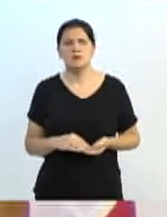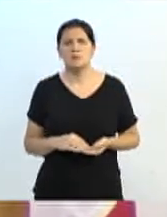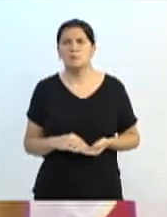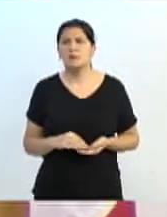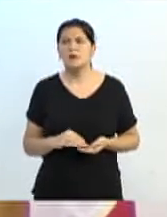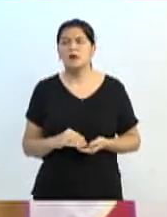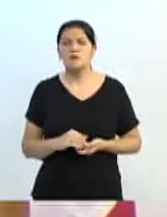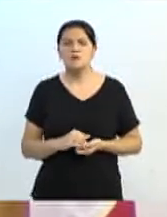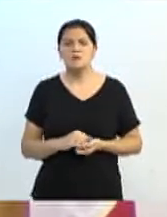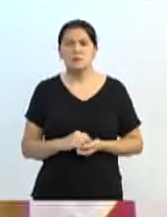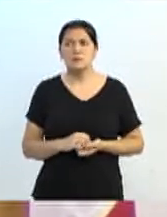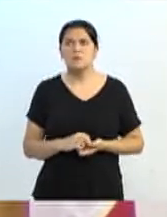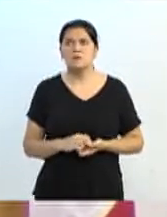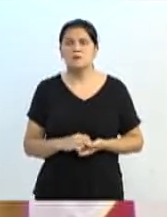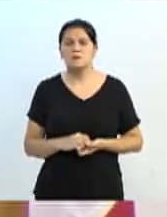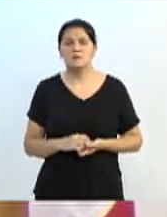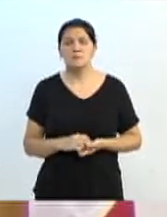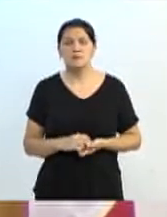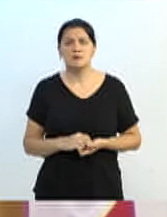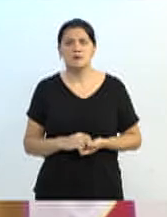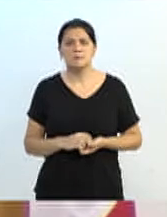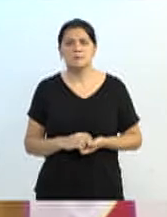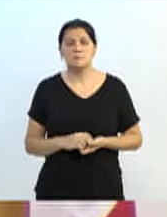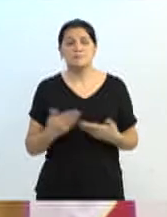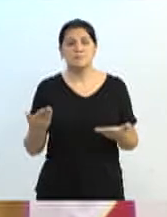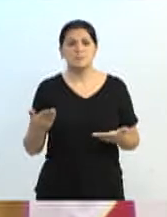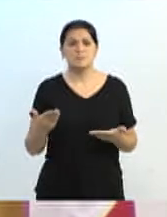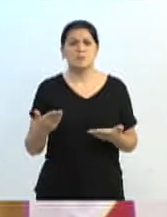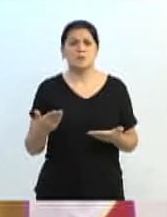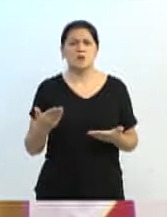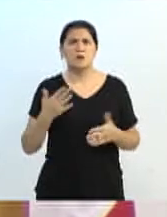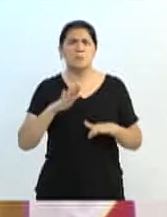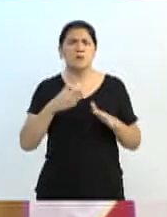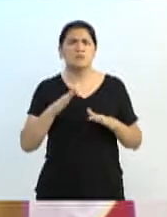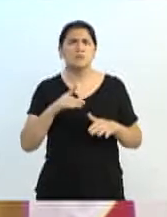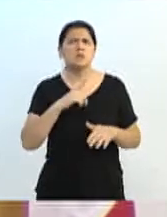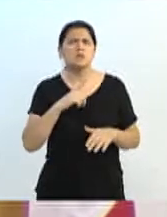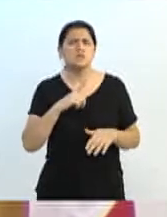ou menos 496 metros